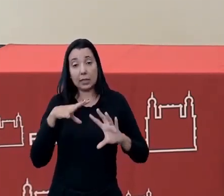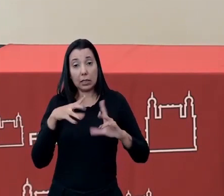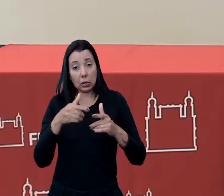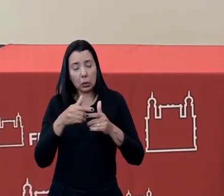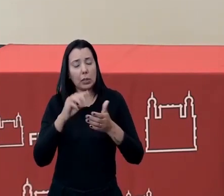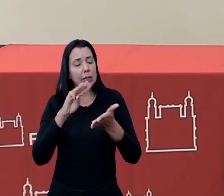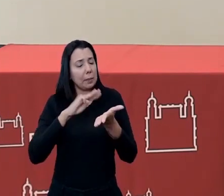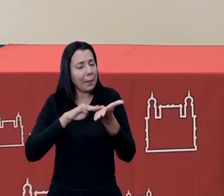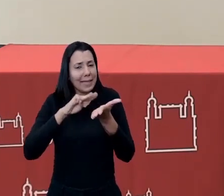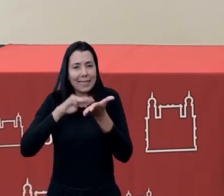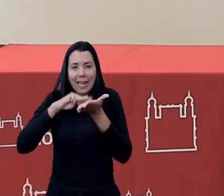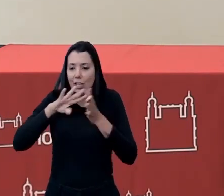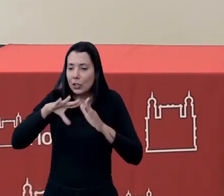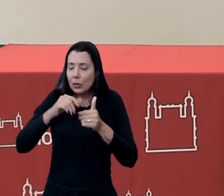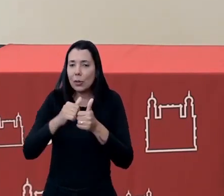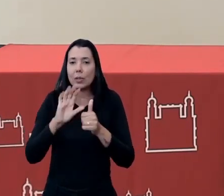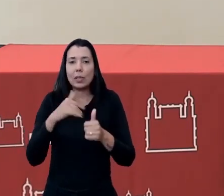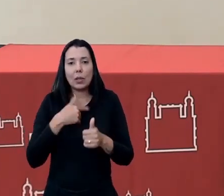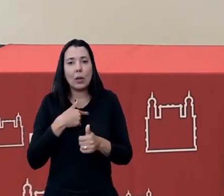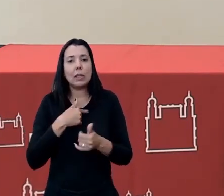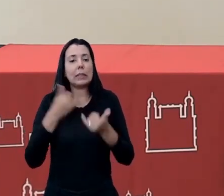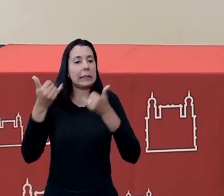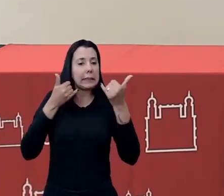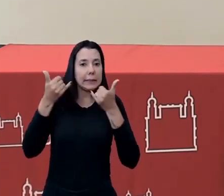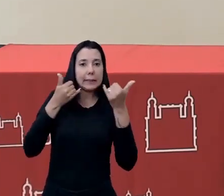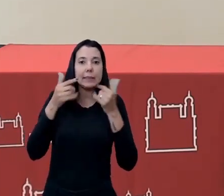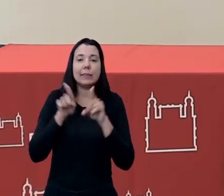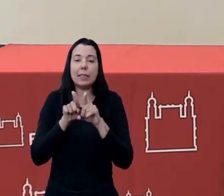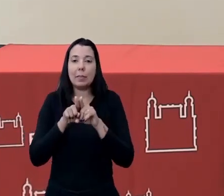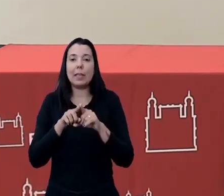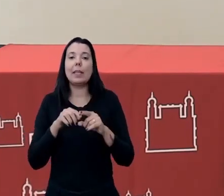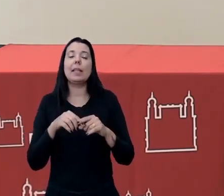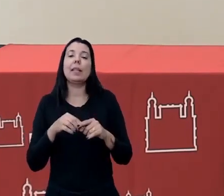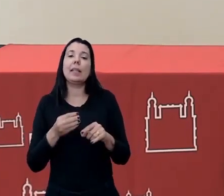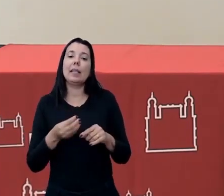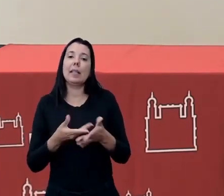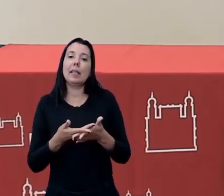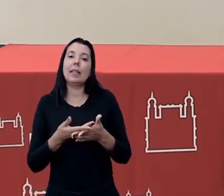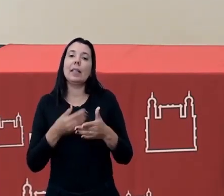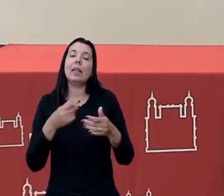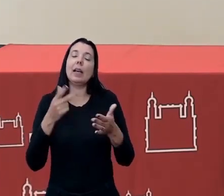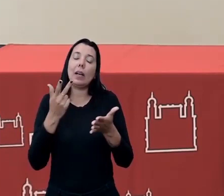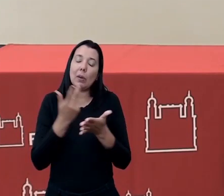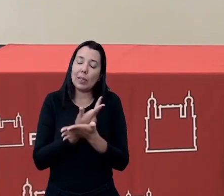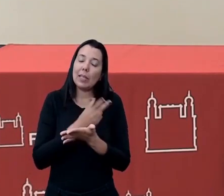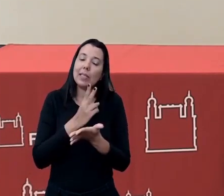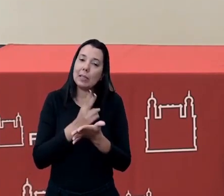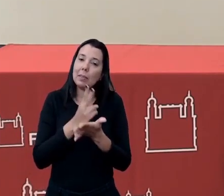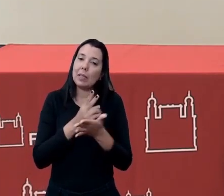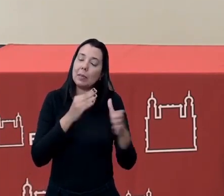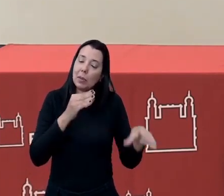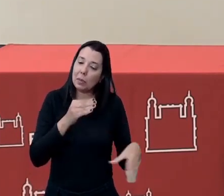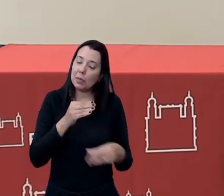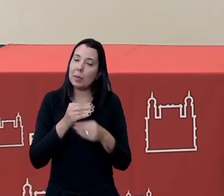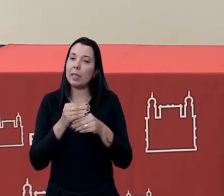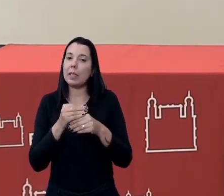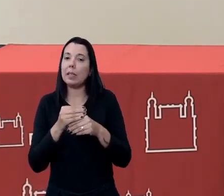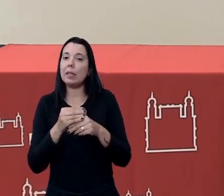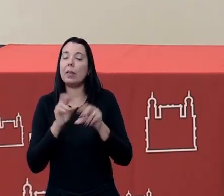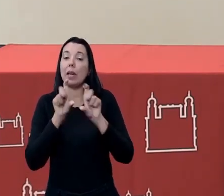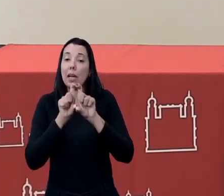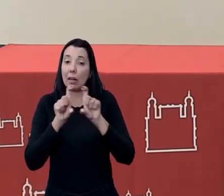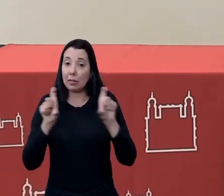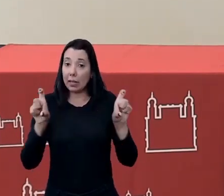todas as mensagens que nós recebemos e que a vida vai os afetos acontecem reiterando a